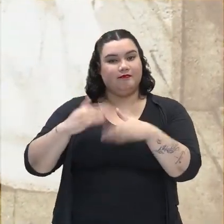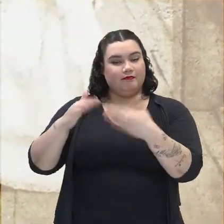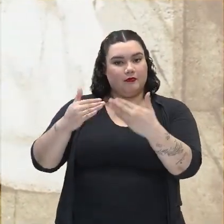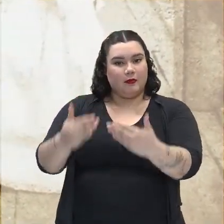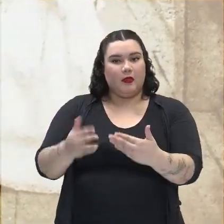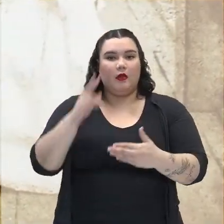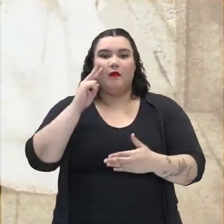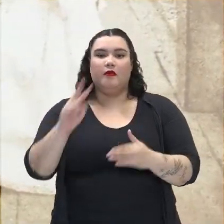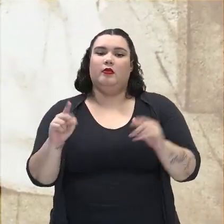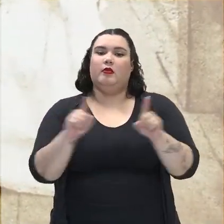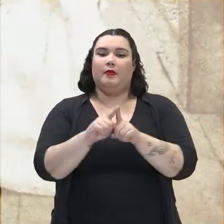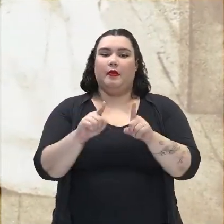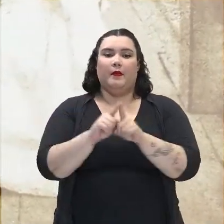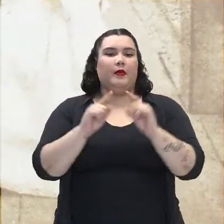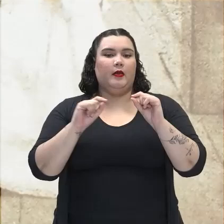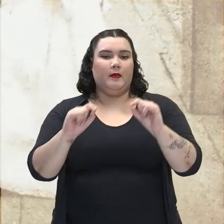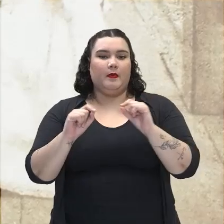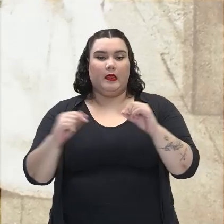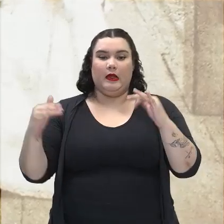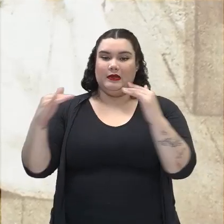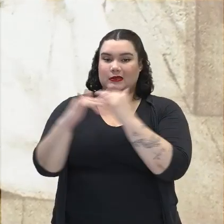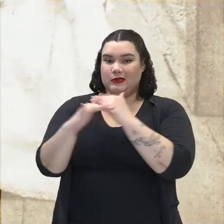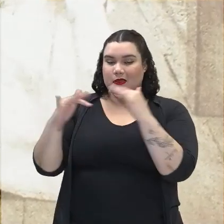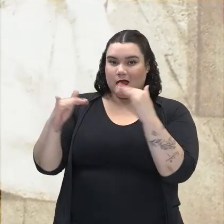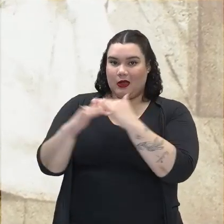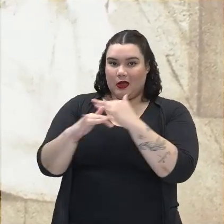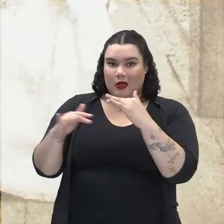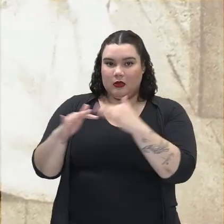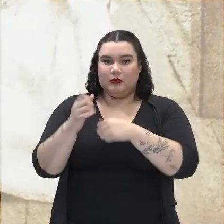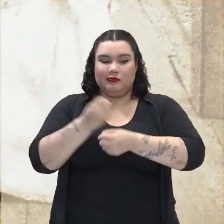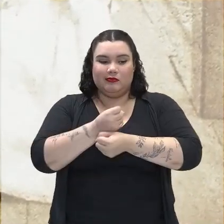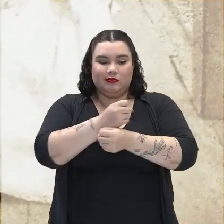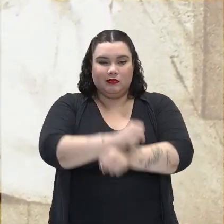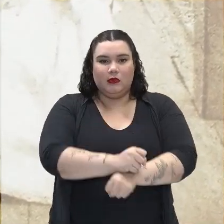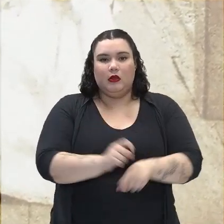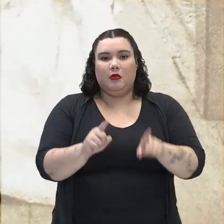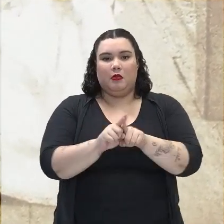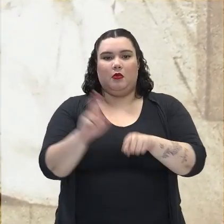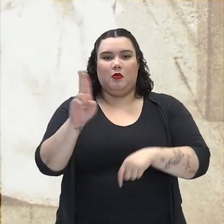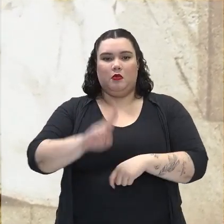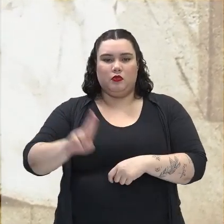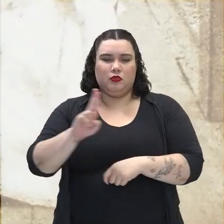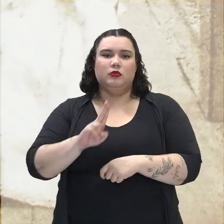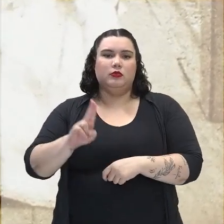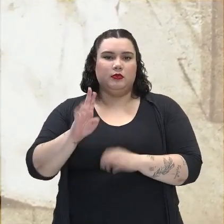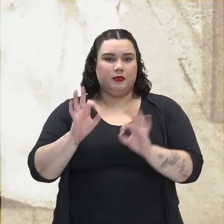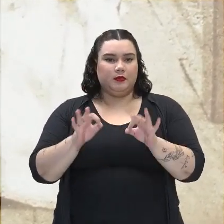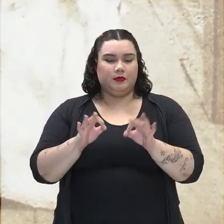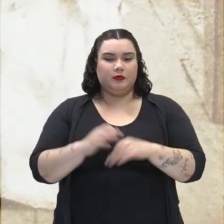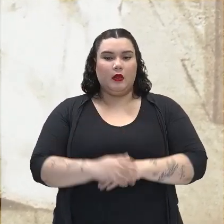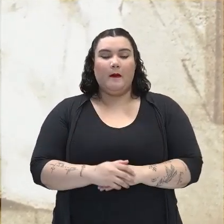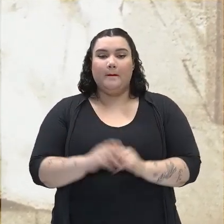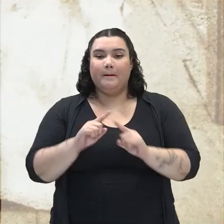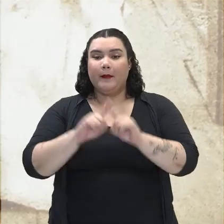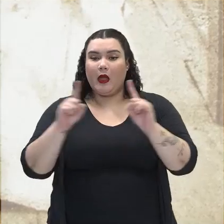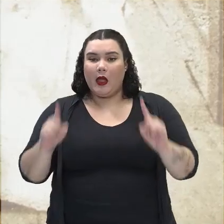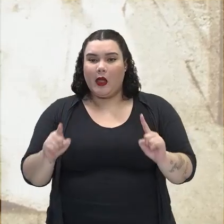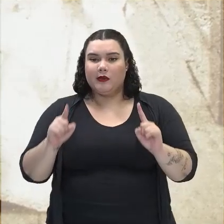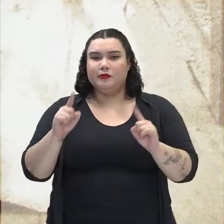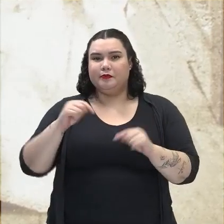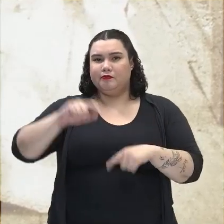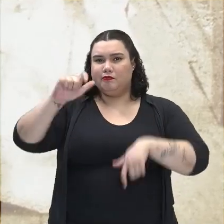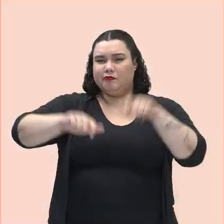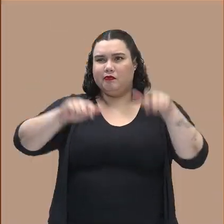a gente vai ver também que nas cidades, os escravizados também eram utilizados com bastante frequência. Mas engana-se quem